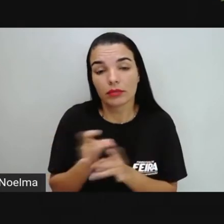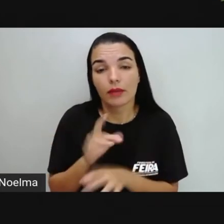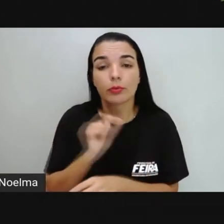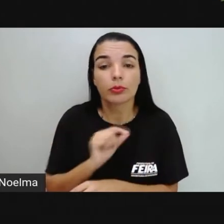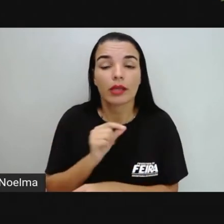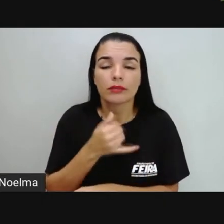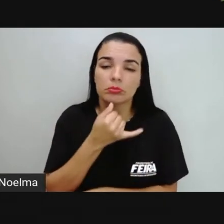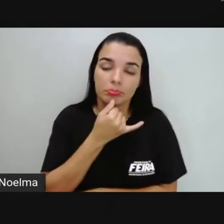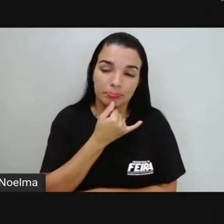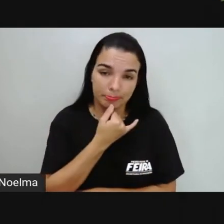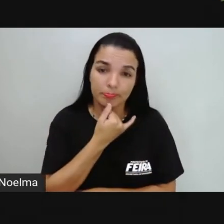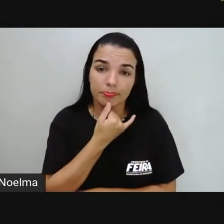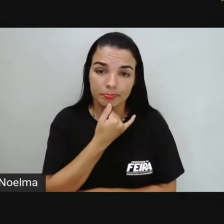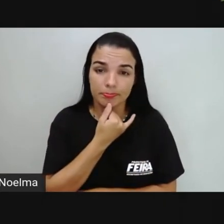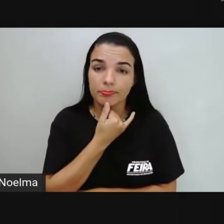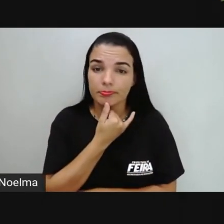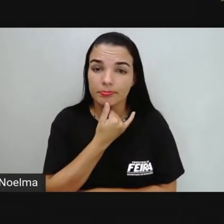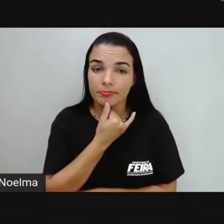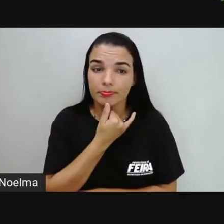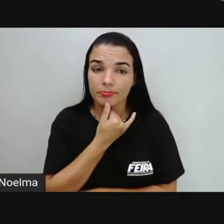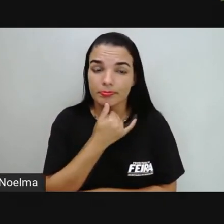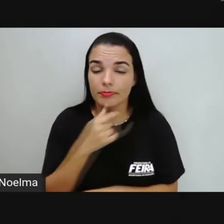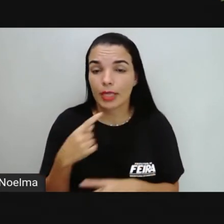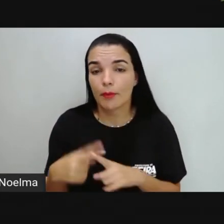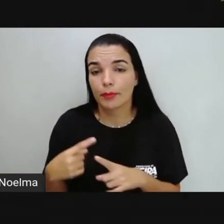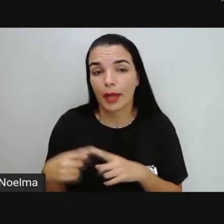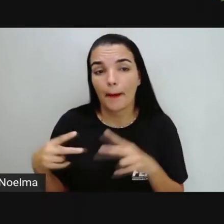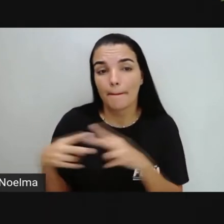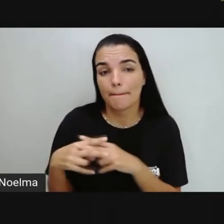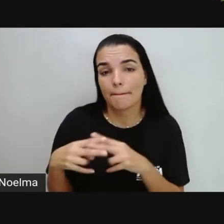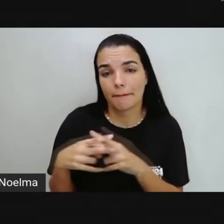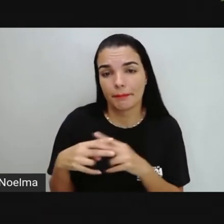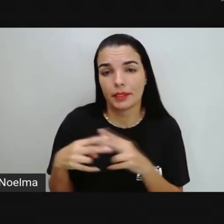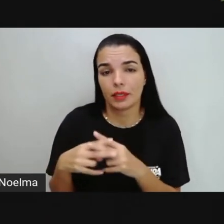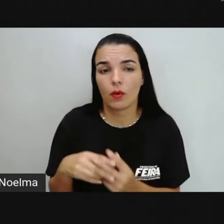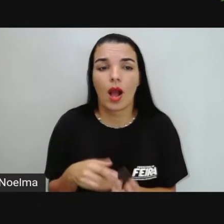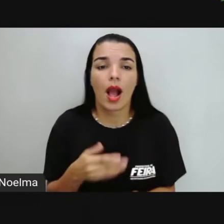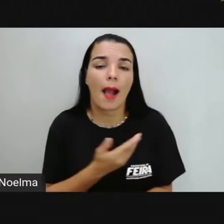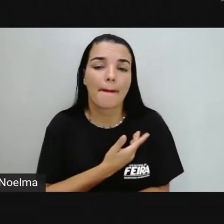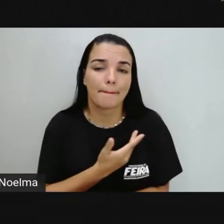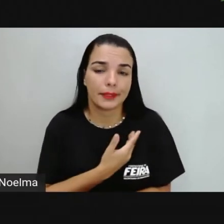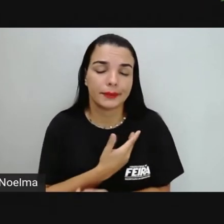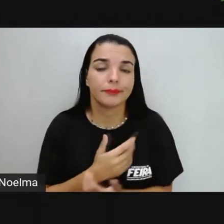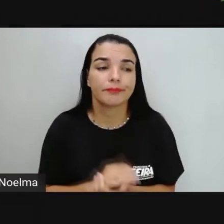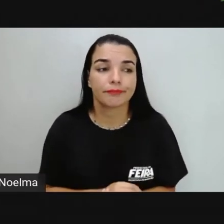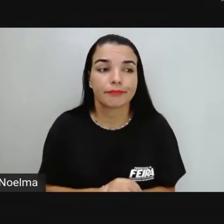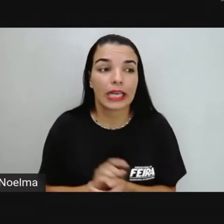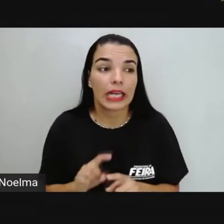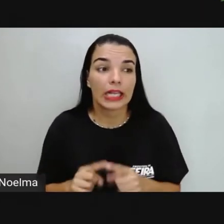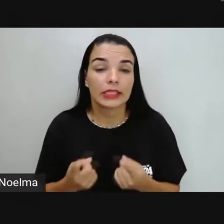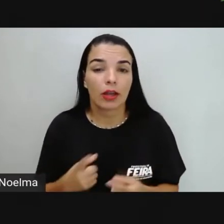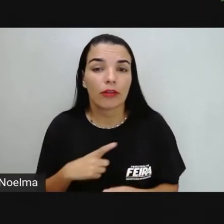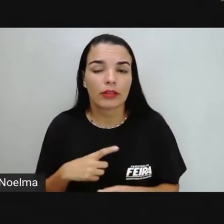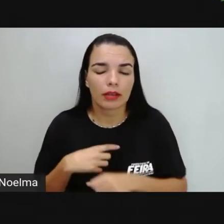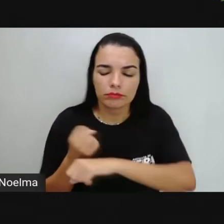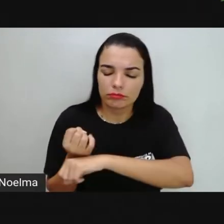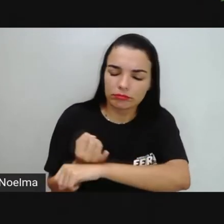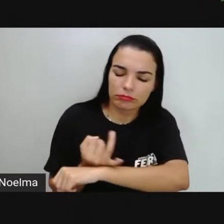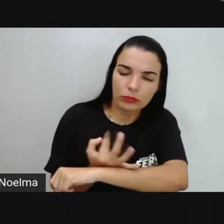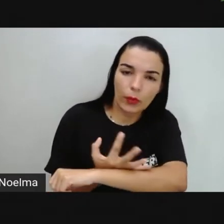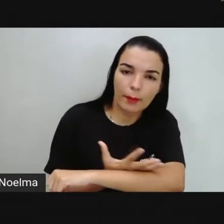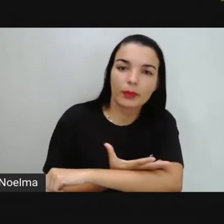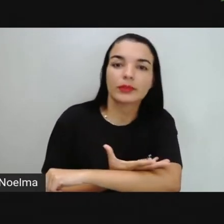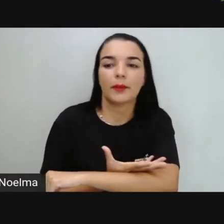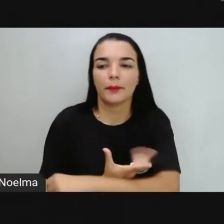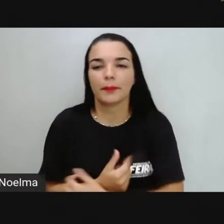gente se sente triste, né? Por ter brigado com um amigo aí da gente. Então, tipo de emoção que a